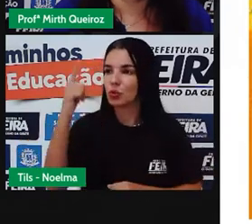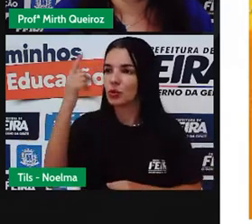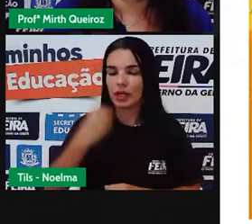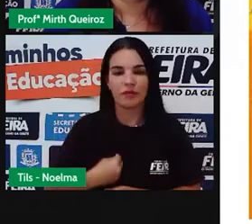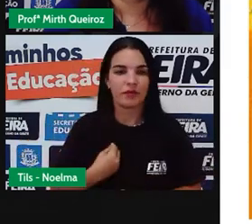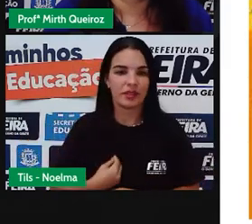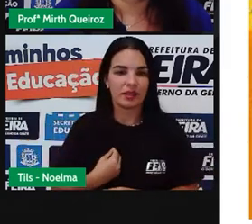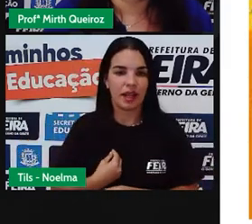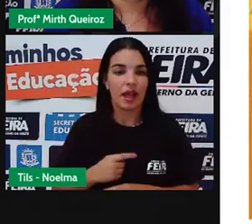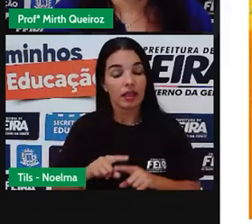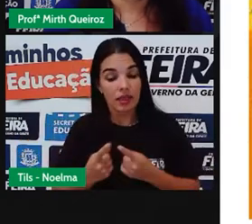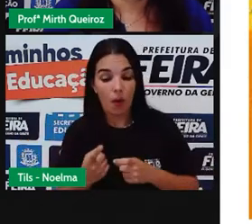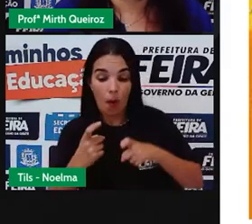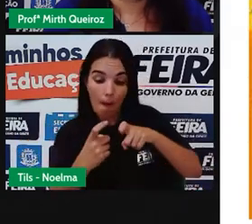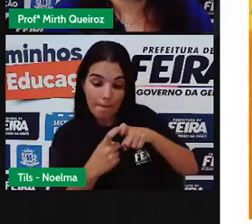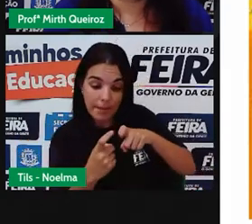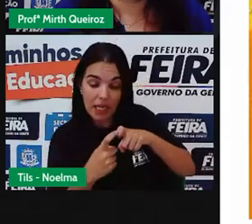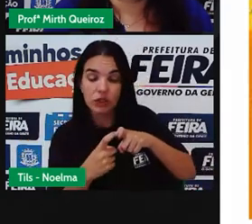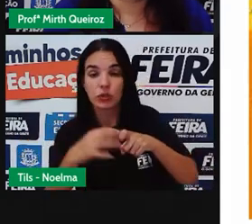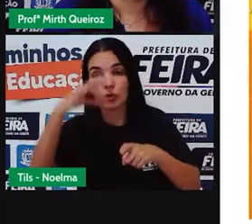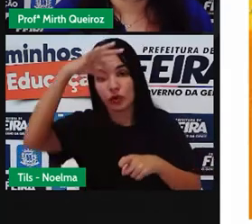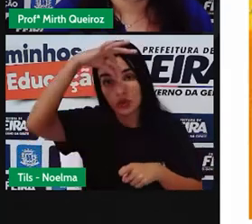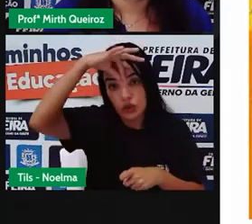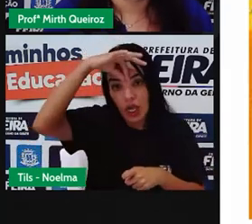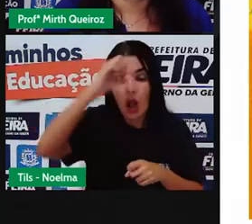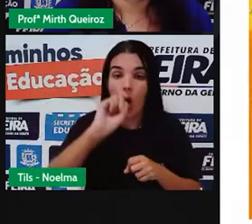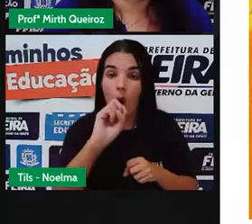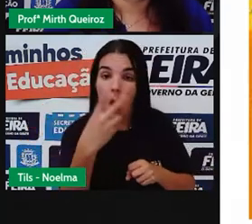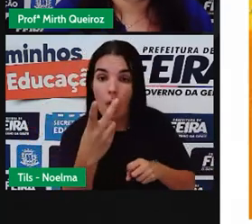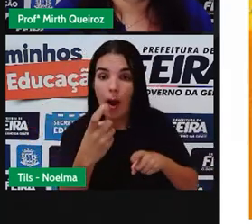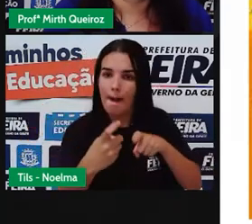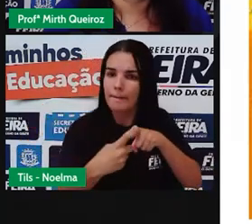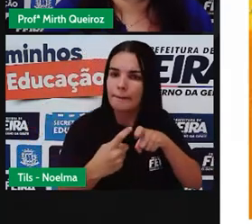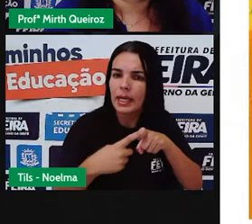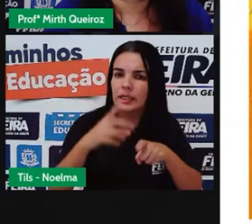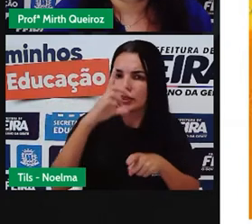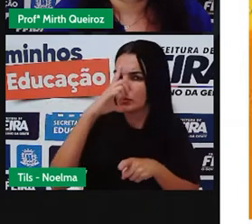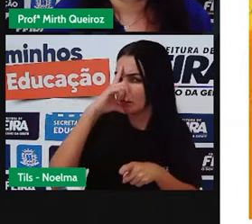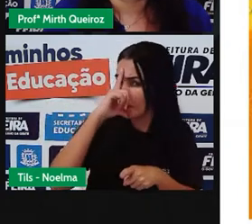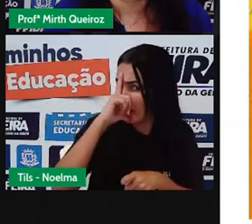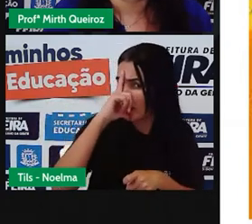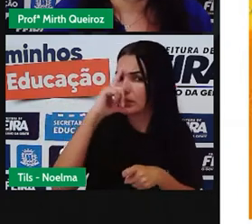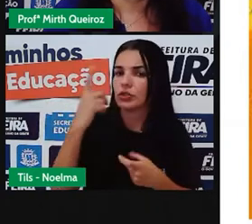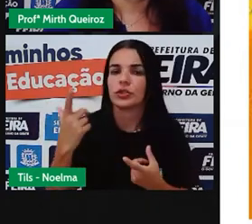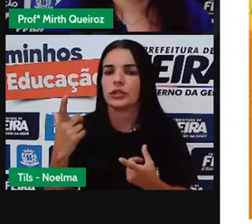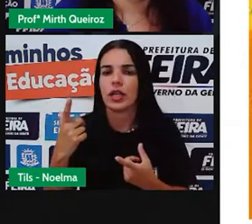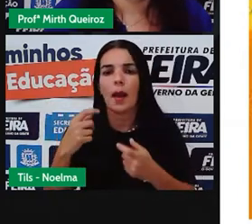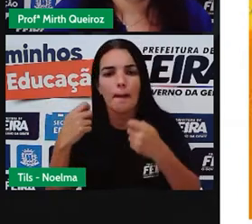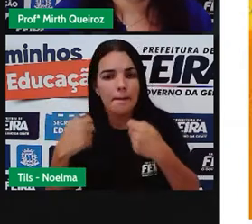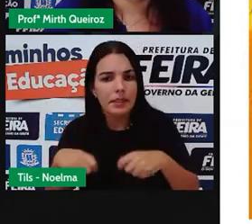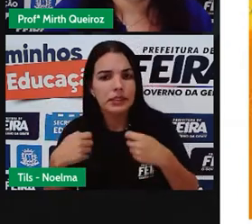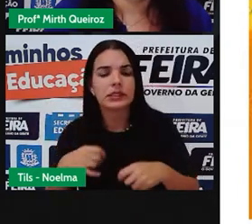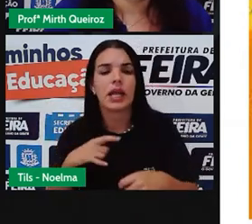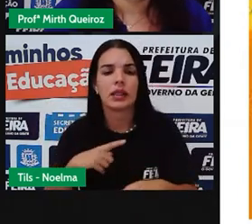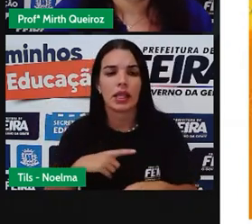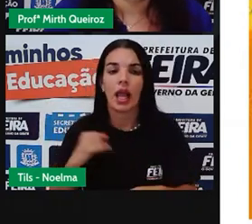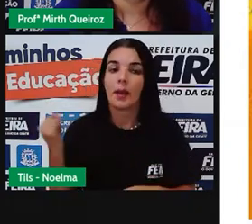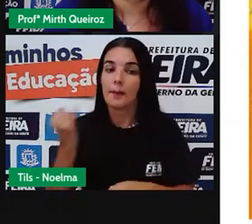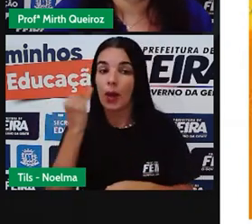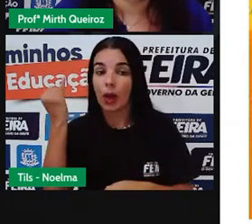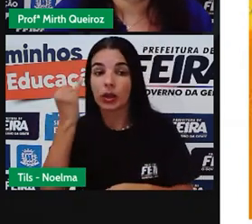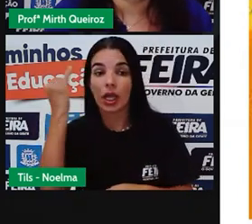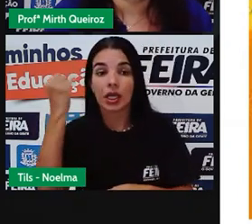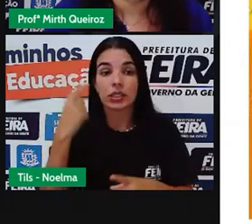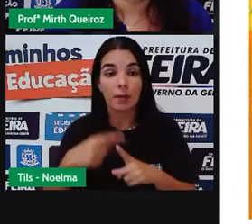E ir ao ginecologista ou ao urologista, que é o caso dos meninos, urologista, né? É muito importante, pra que a gente